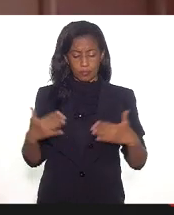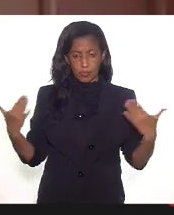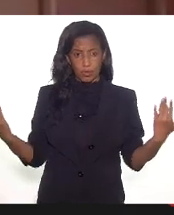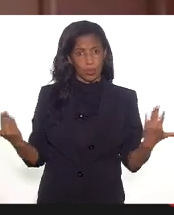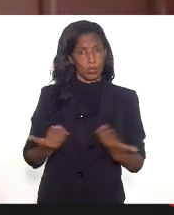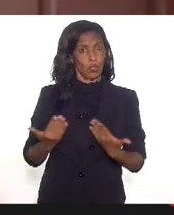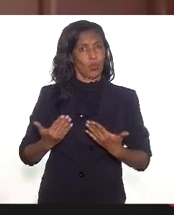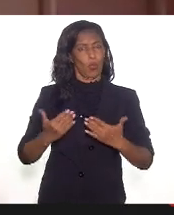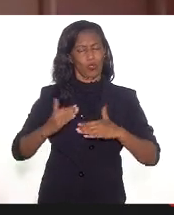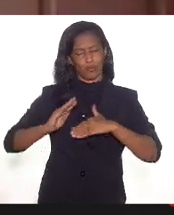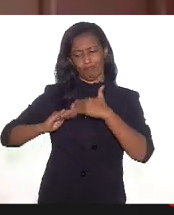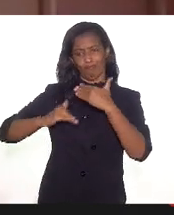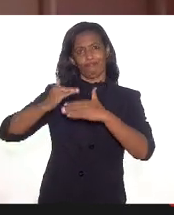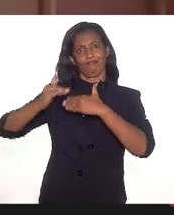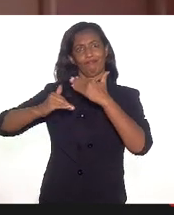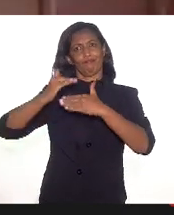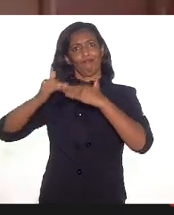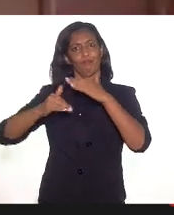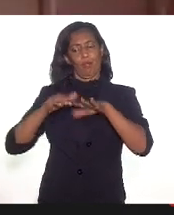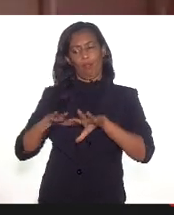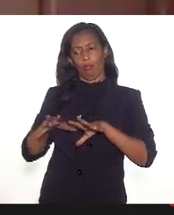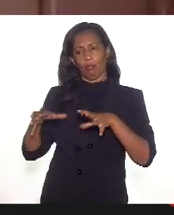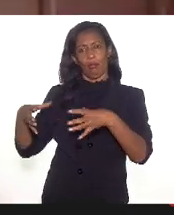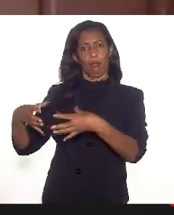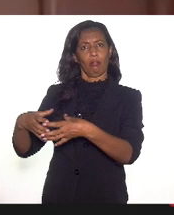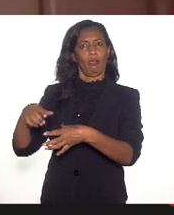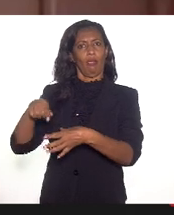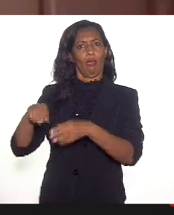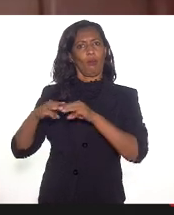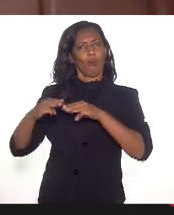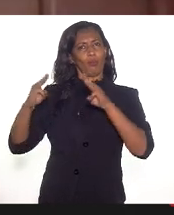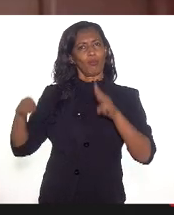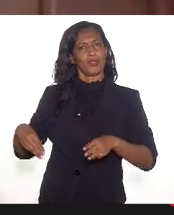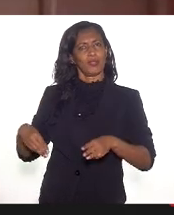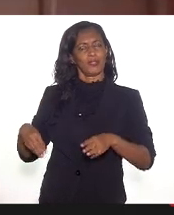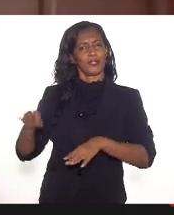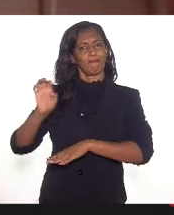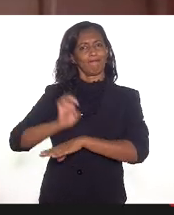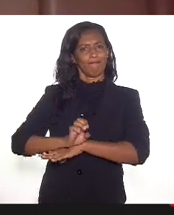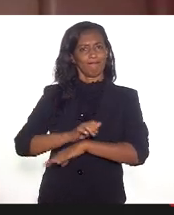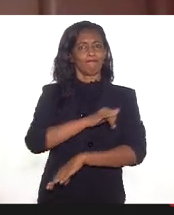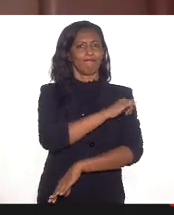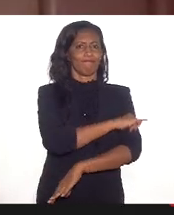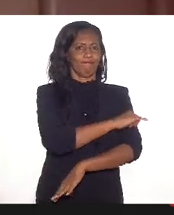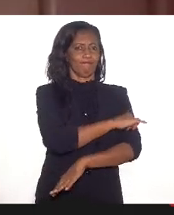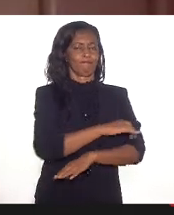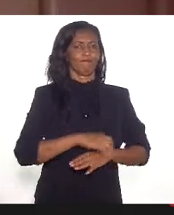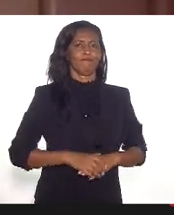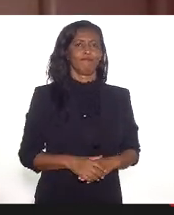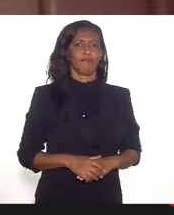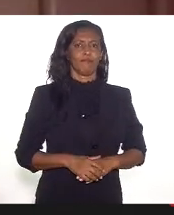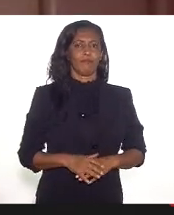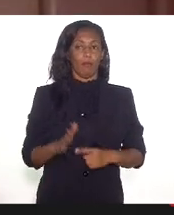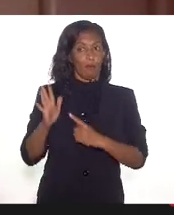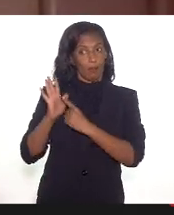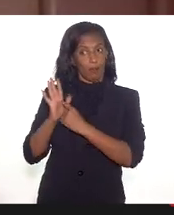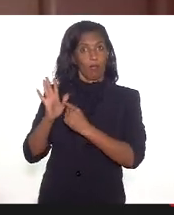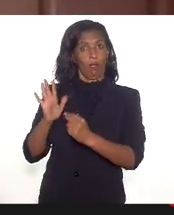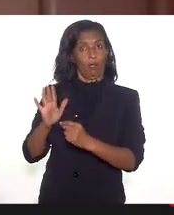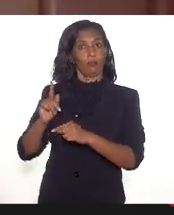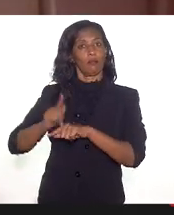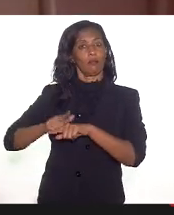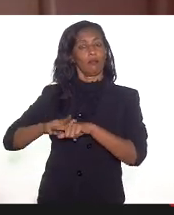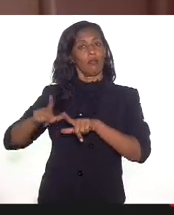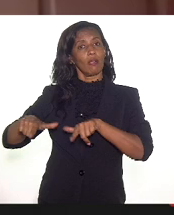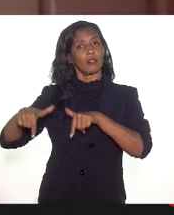estão sendo desenvolvidas no campo museal, no estado do Rio de Janeiro, destacando, sobretudo, as ações